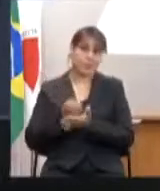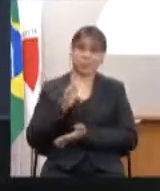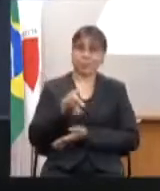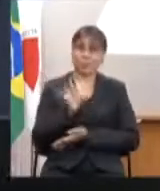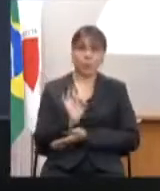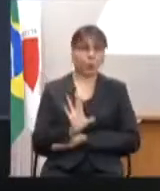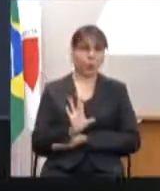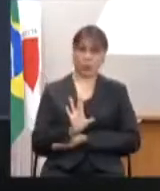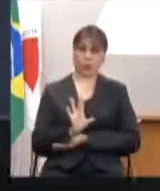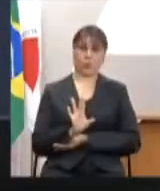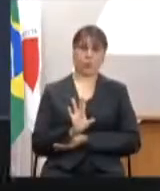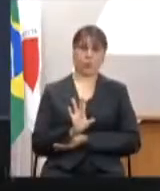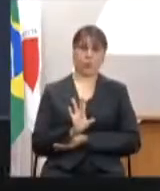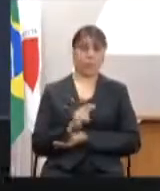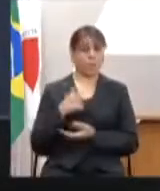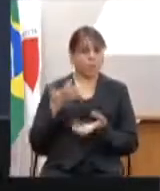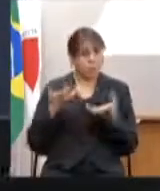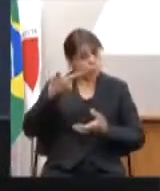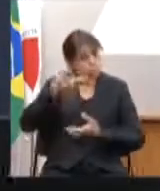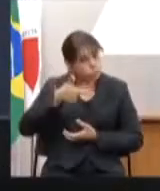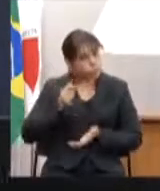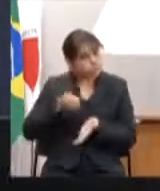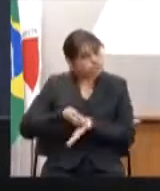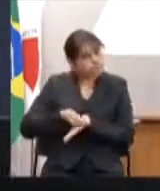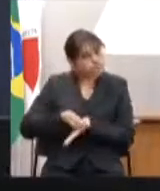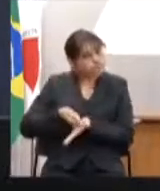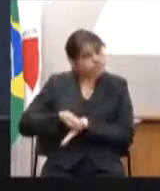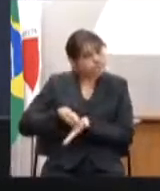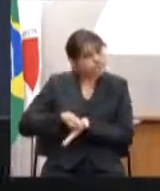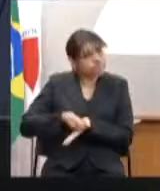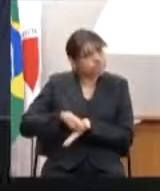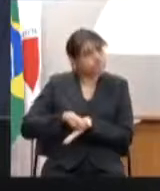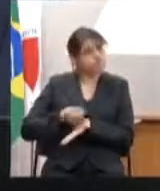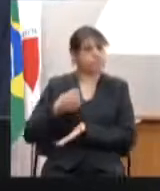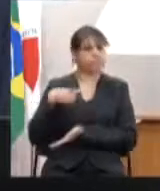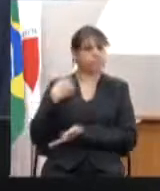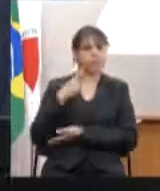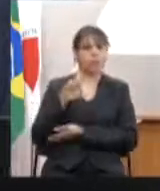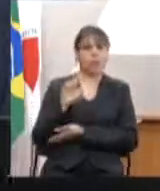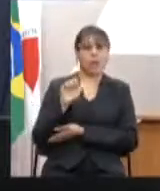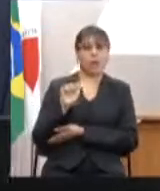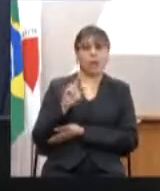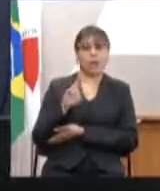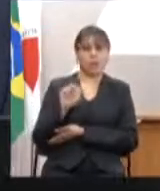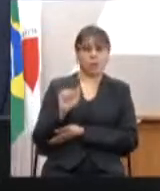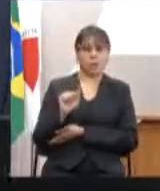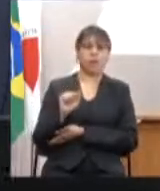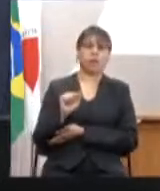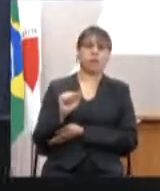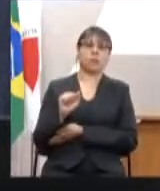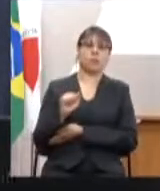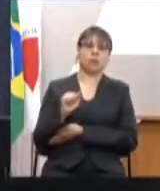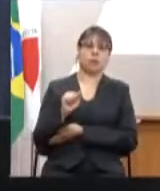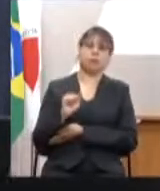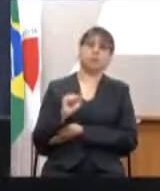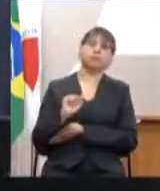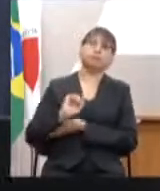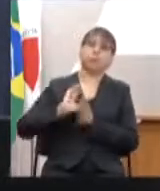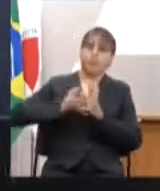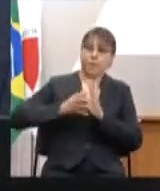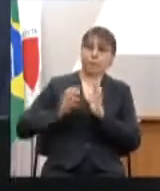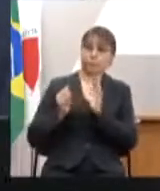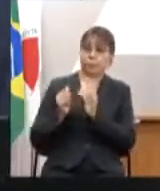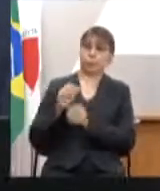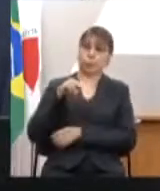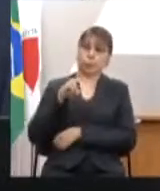Eu quero fazer mais uma vez essa cobrança, deputada Laura, que é do Partido do Governo, e faço com muita tranquilidade,